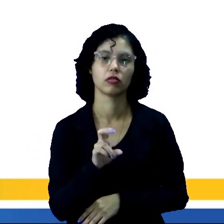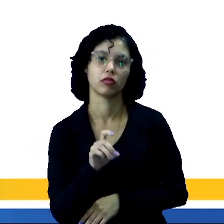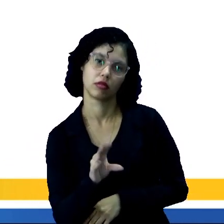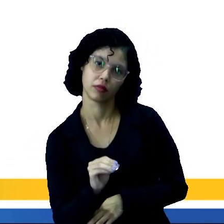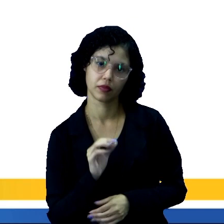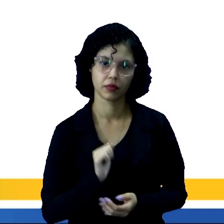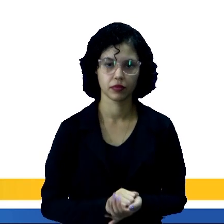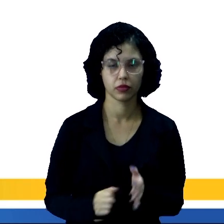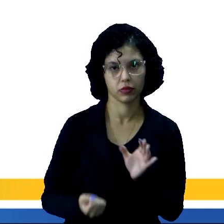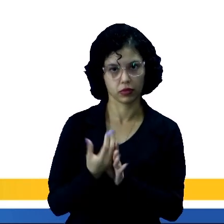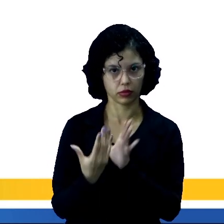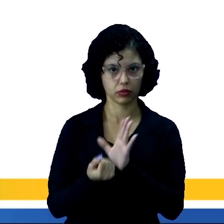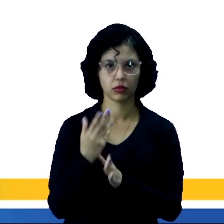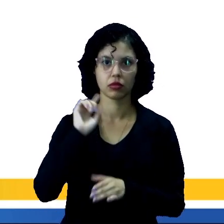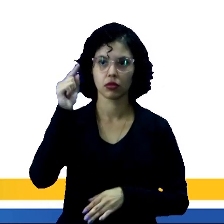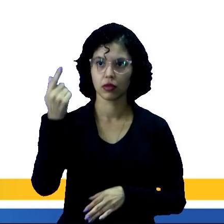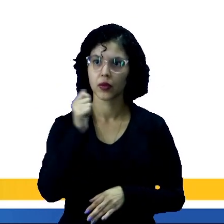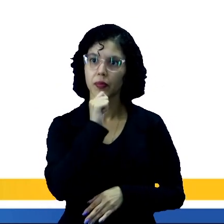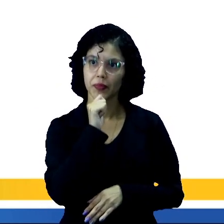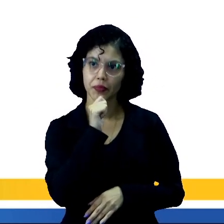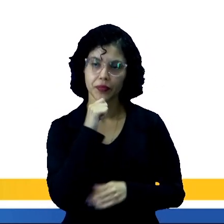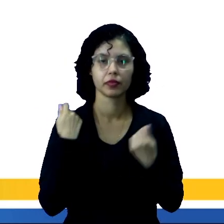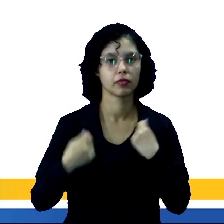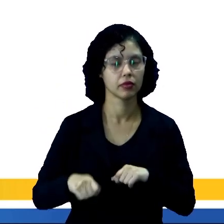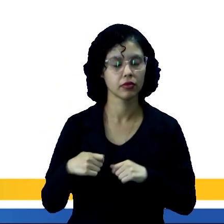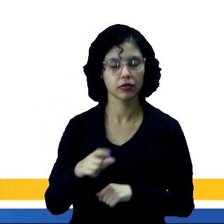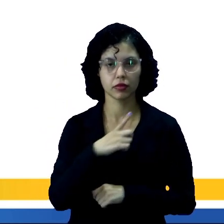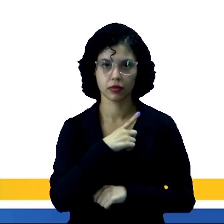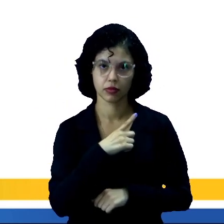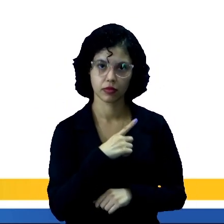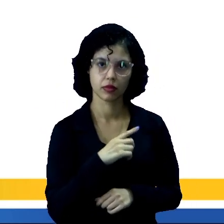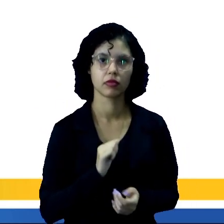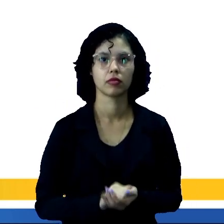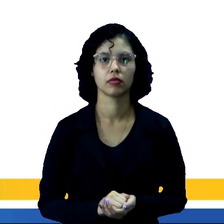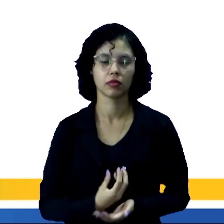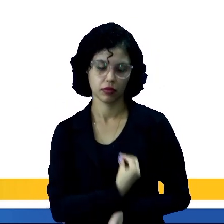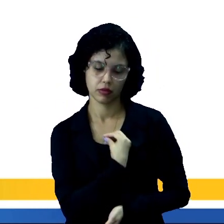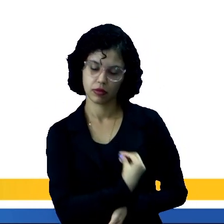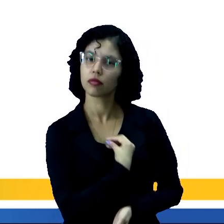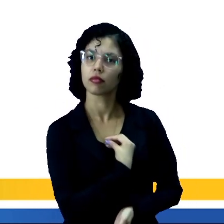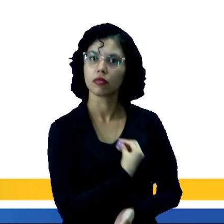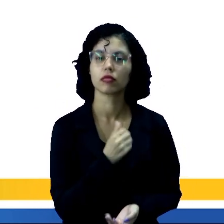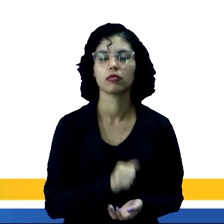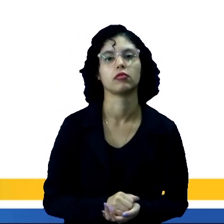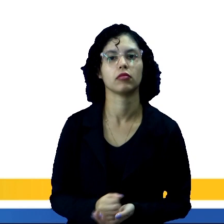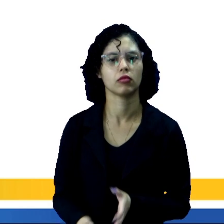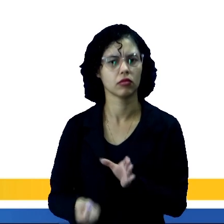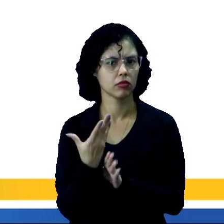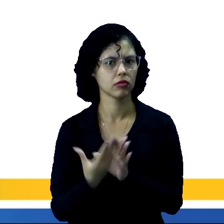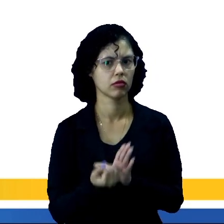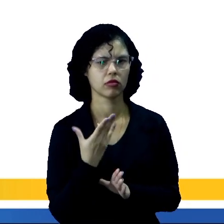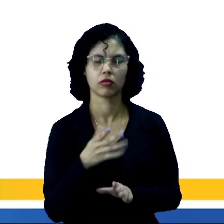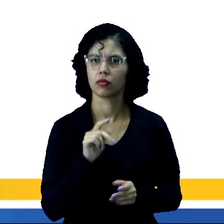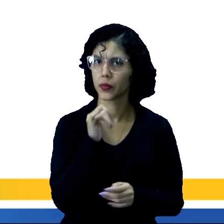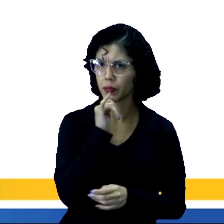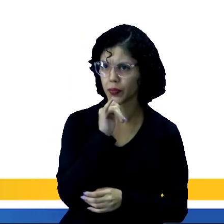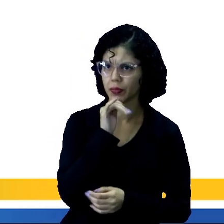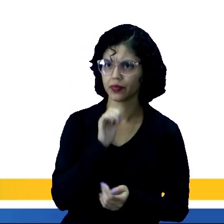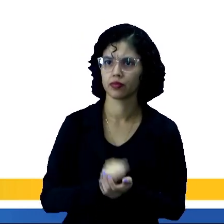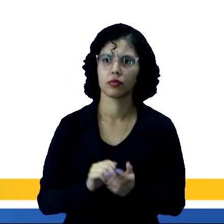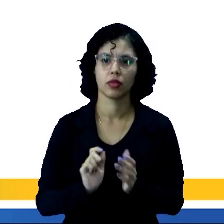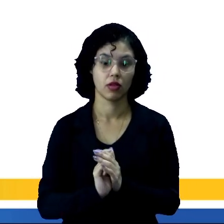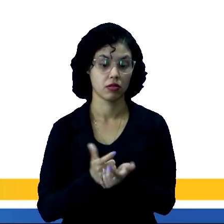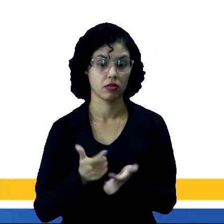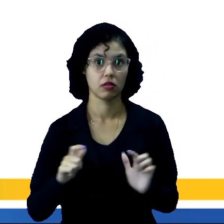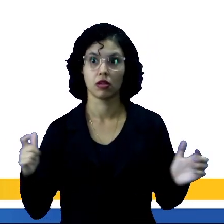ou seja, produzia-se aquilo que era necessário para a sua sobrevivência. Não era uma produção, por exemplo, em larga